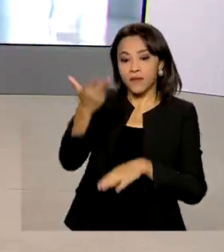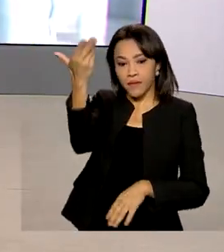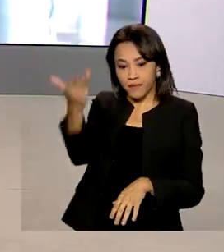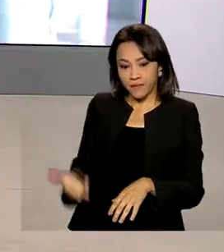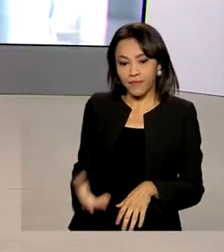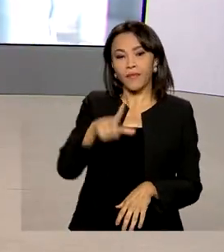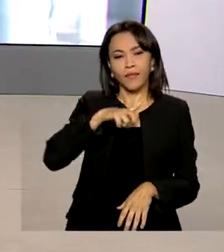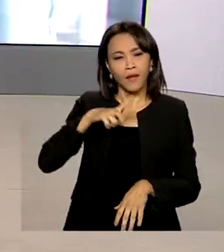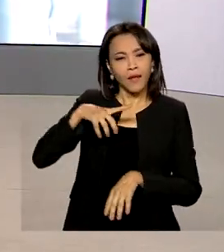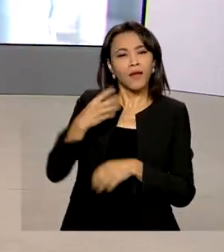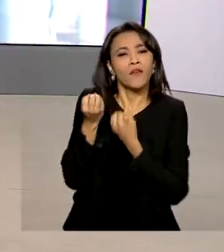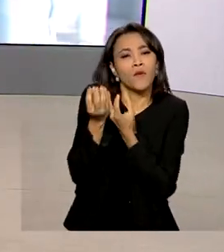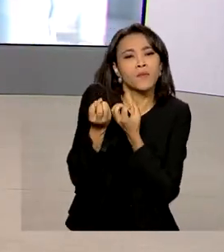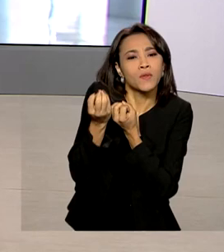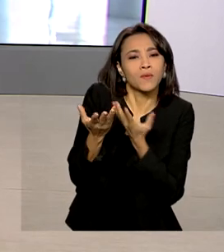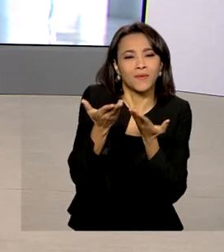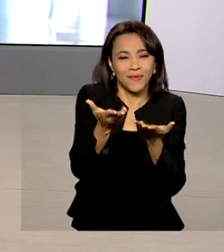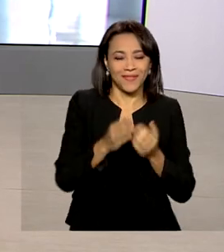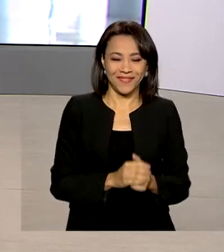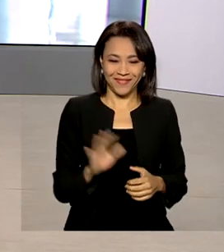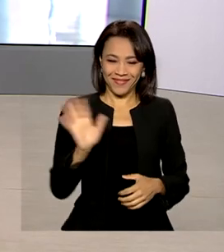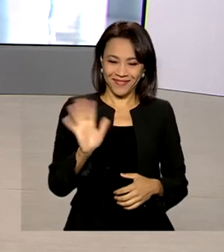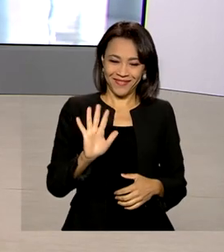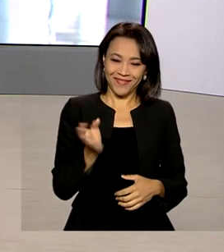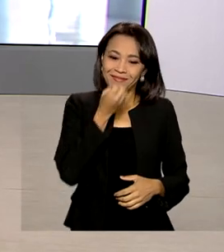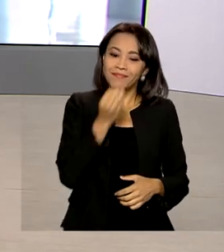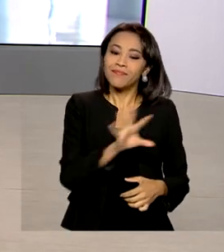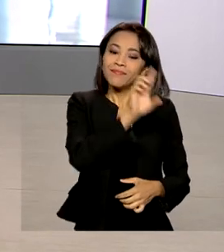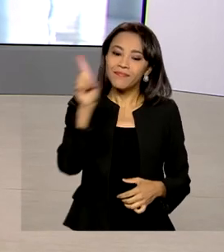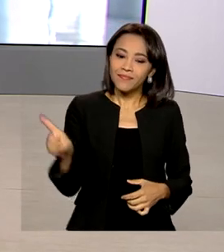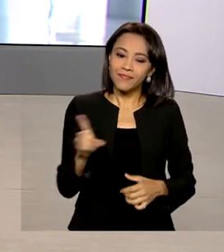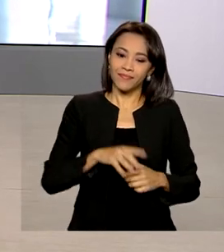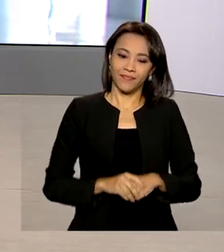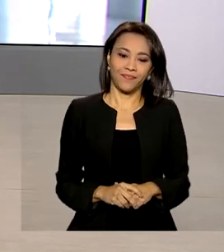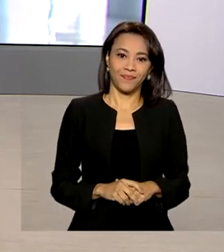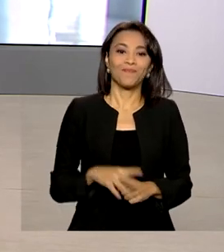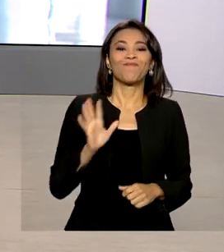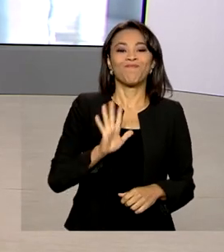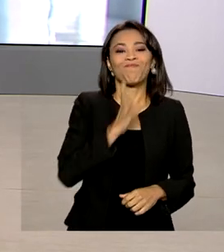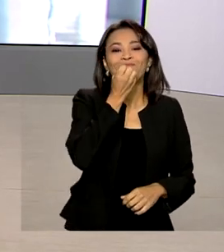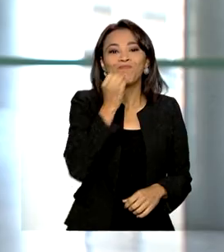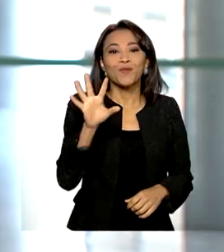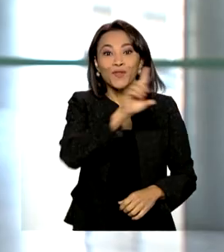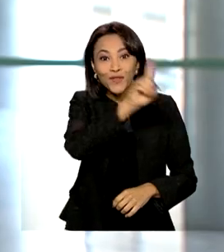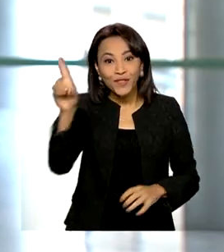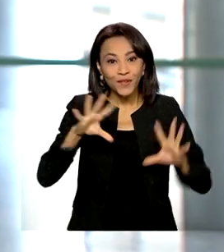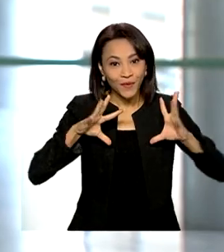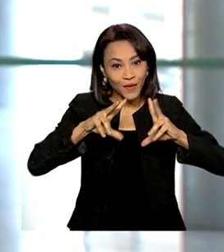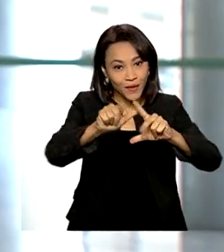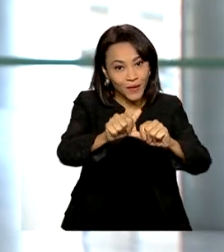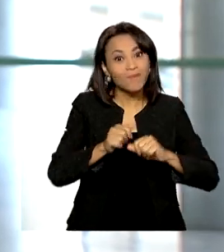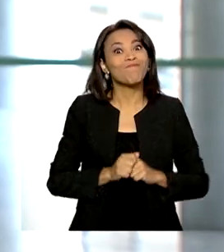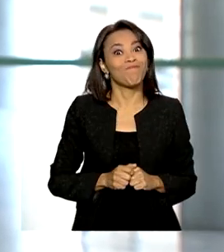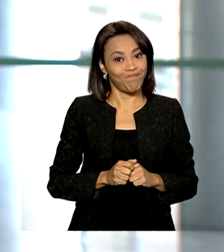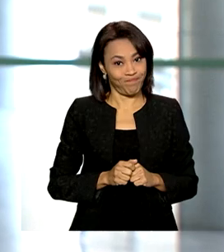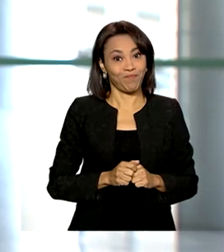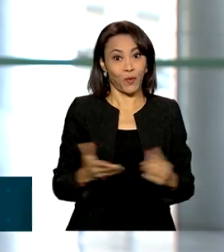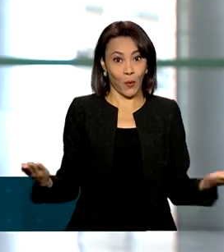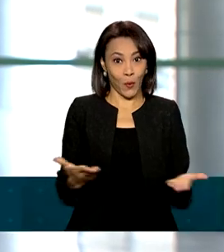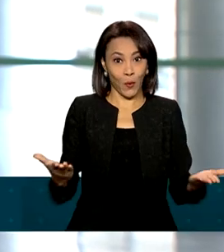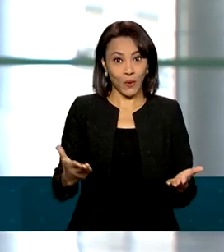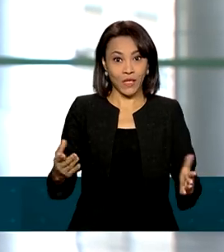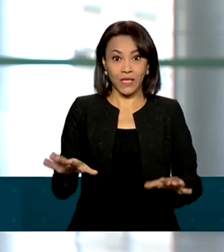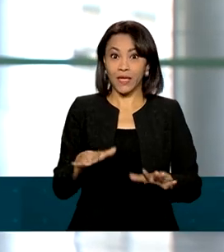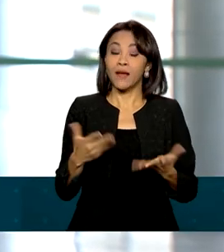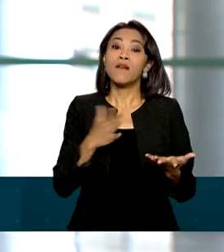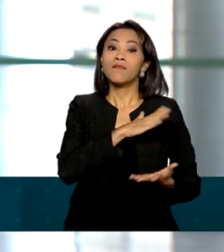ele traz ao vivo para a gente mais informações. Oi Glauco, bom dia para você. Bom dia Renata, bom dia a todos. É isso mesmo, o prazo termina